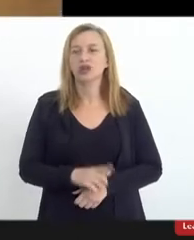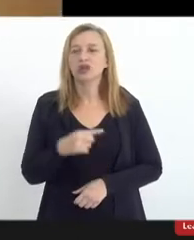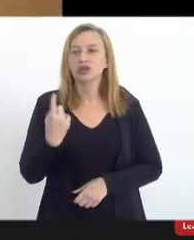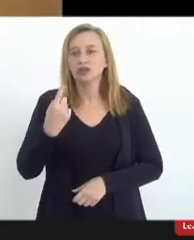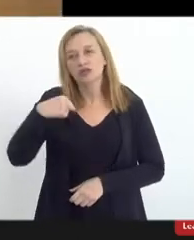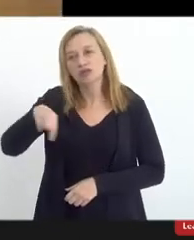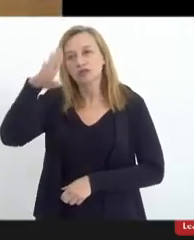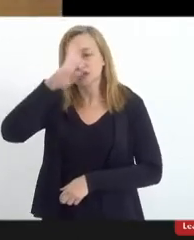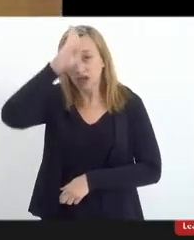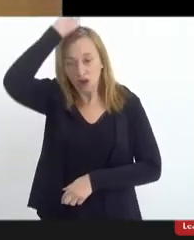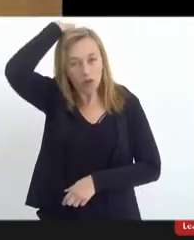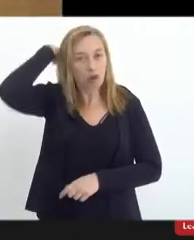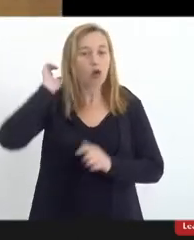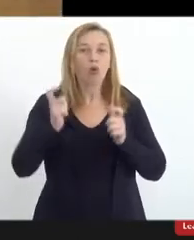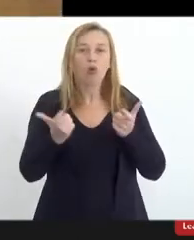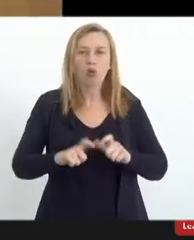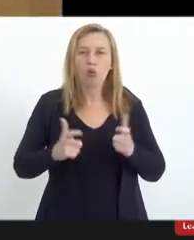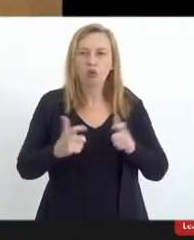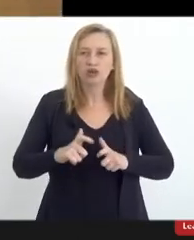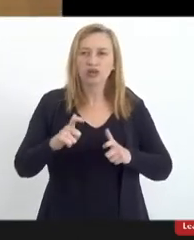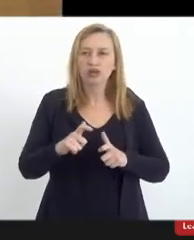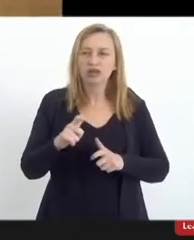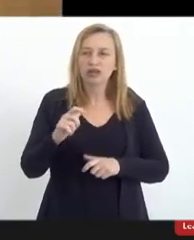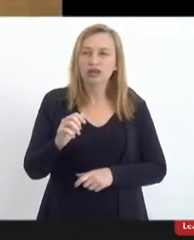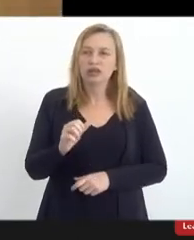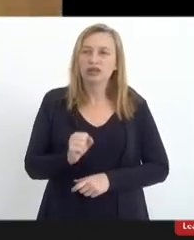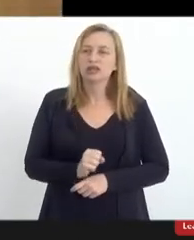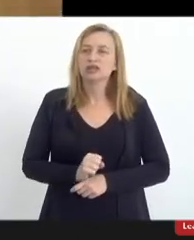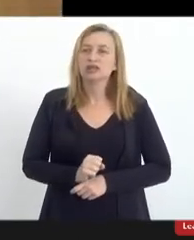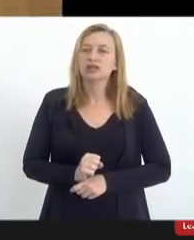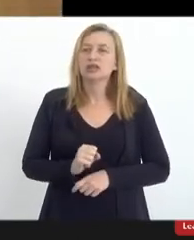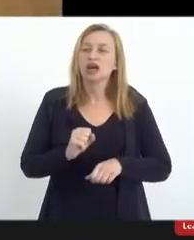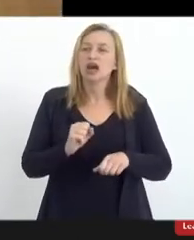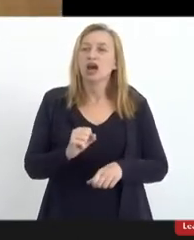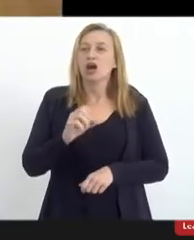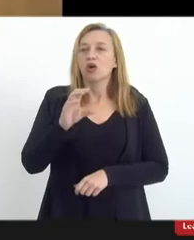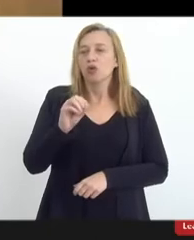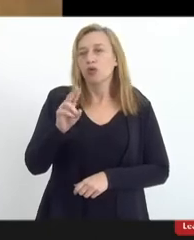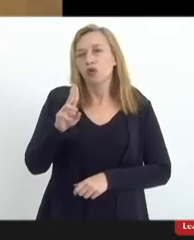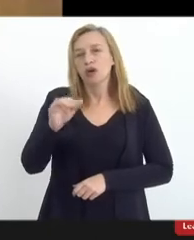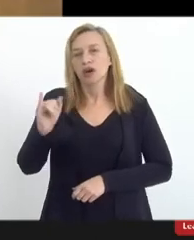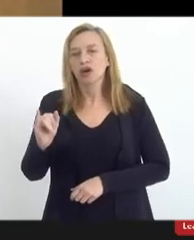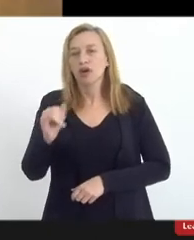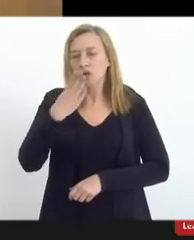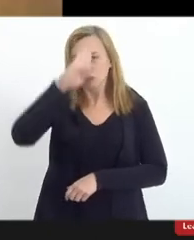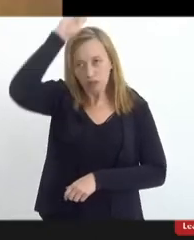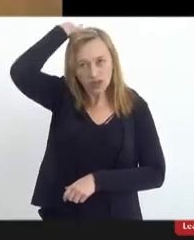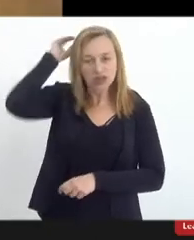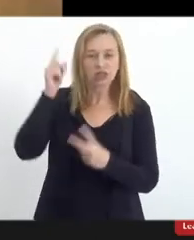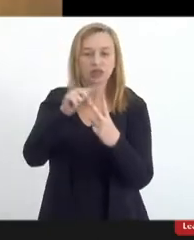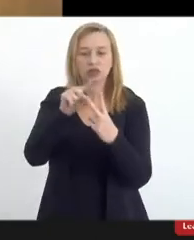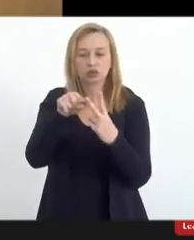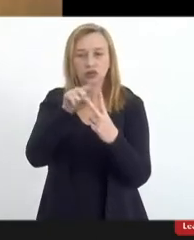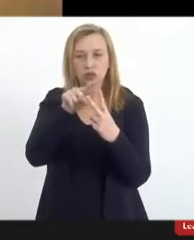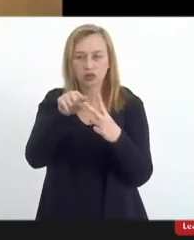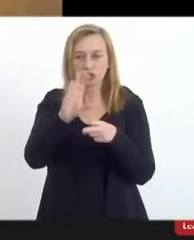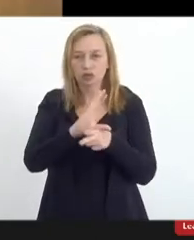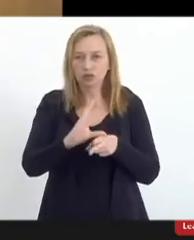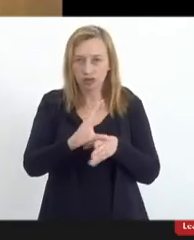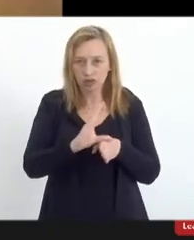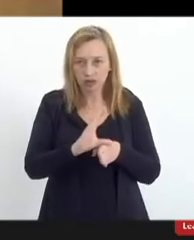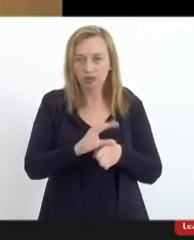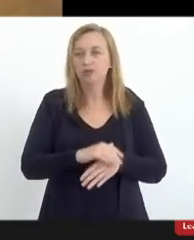Roma, onde, na Santa Sé, na Cúria Romana, existem dois conselhos pontifícios,